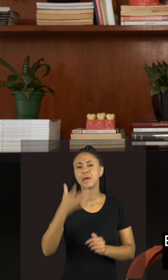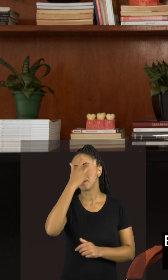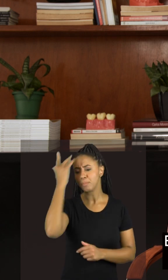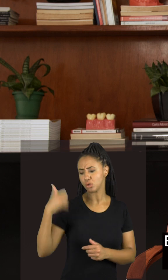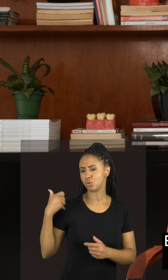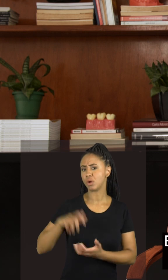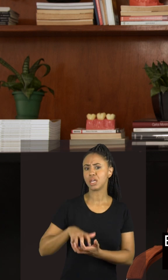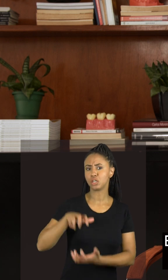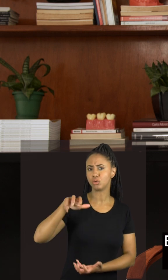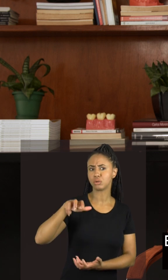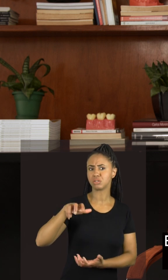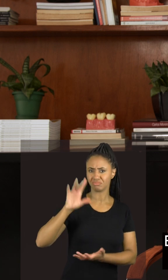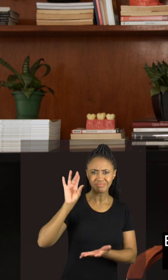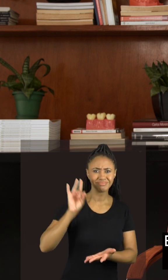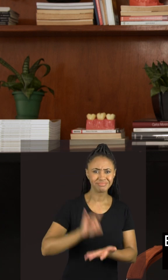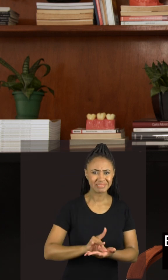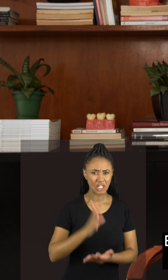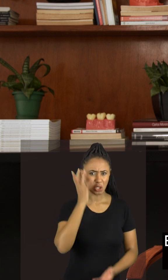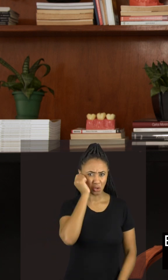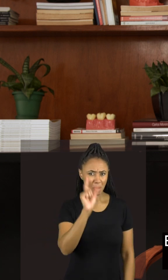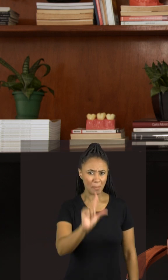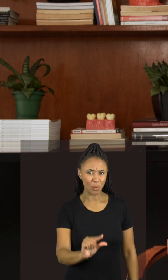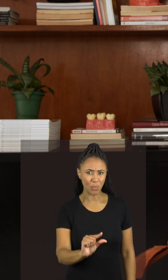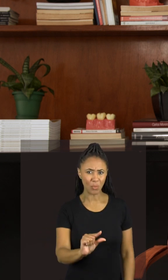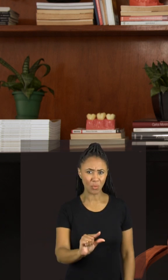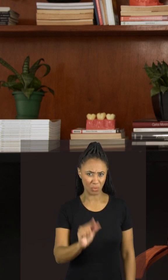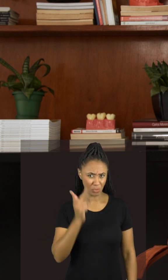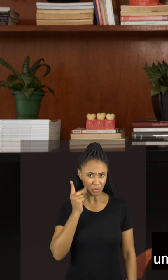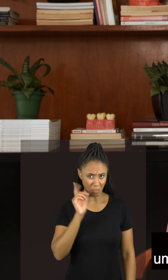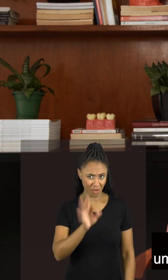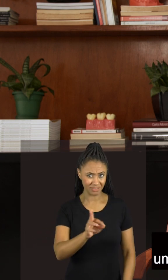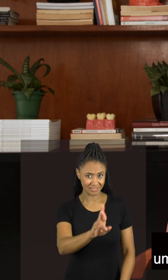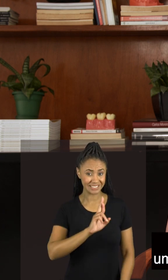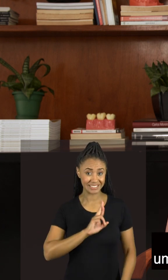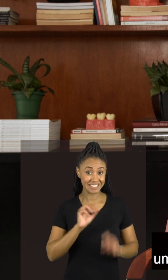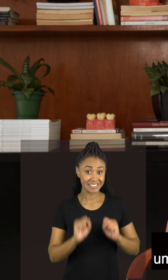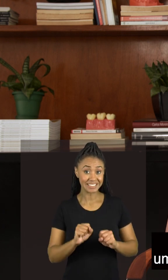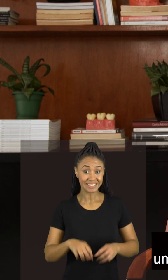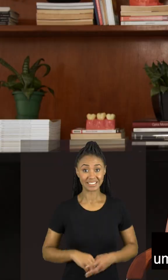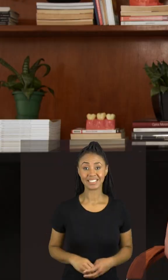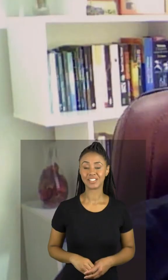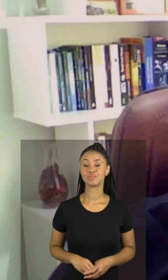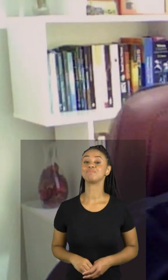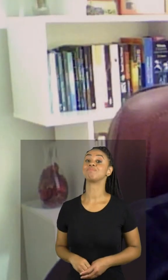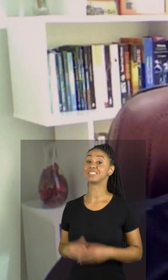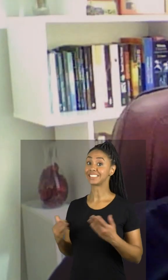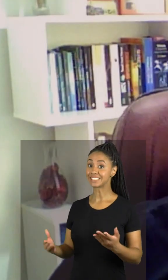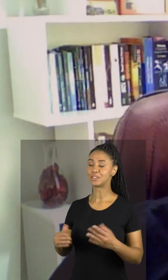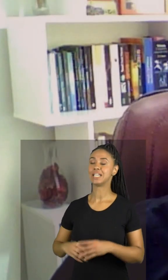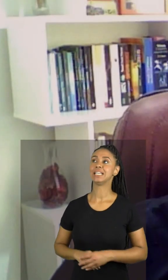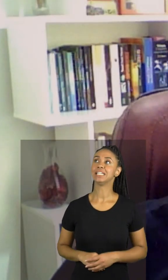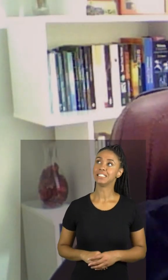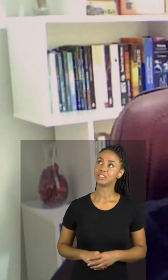elas realmente têm menos, dormem pouco menos, têm menos sono? Você pode contar um pouquinho disso para a gente? Então,